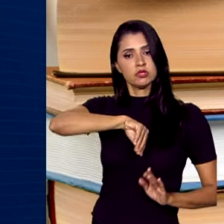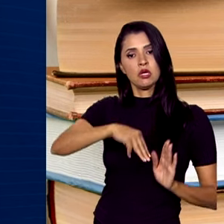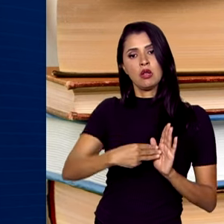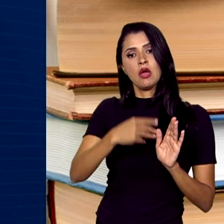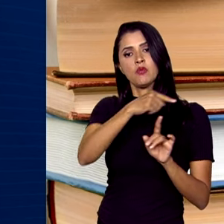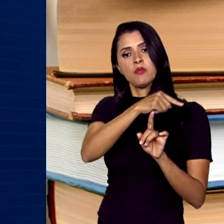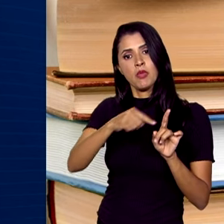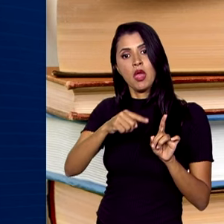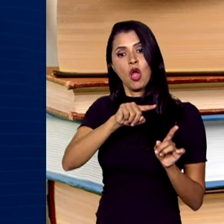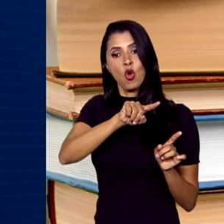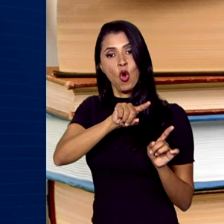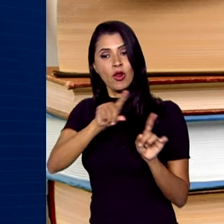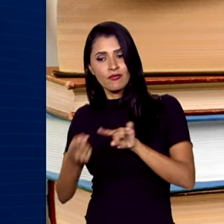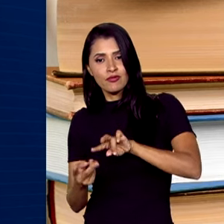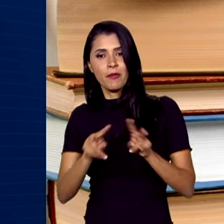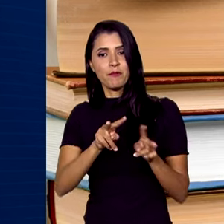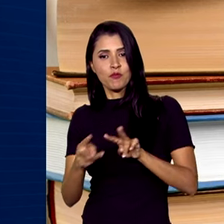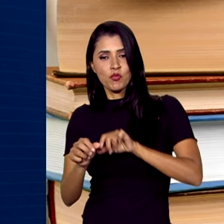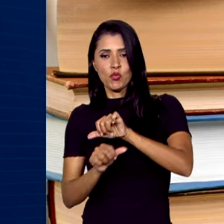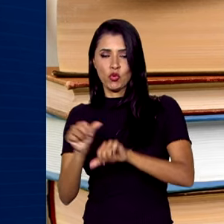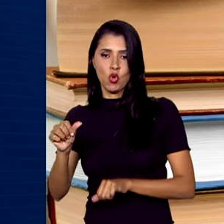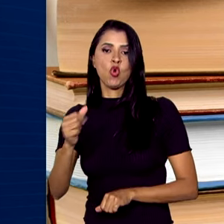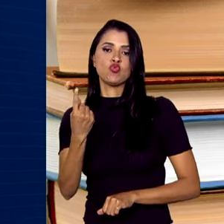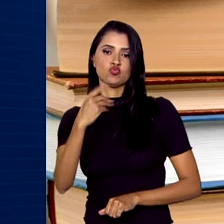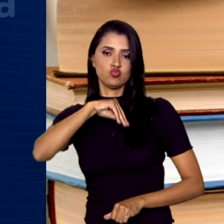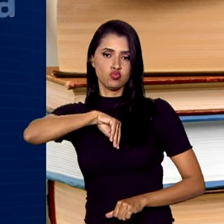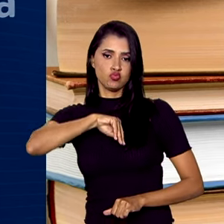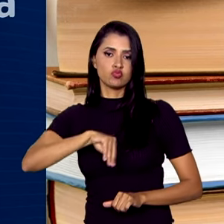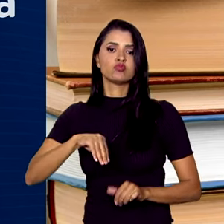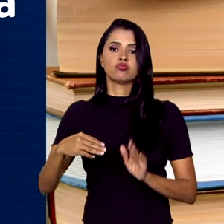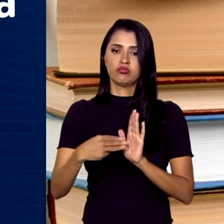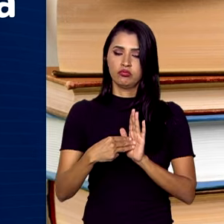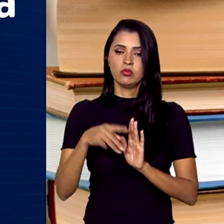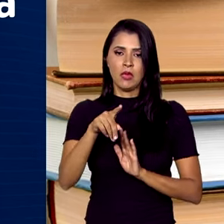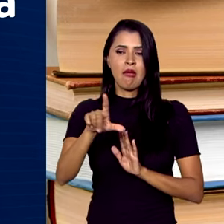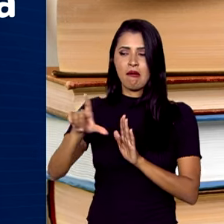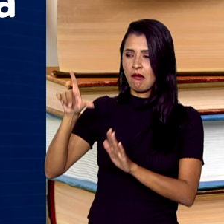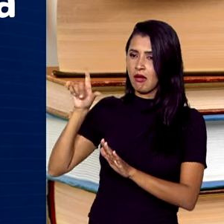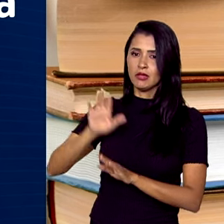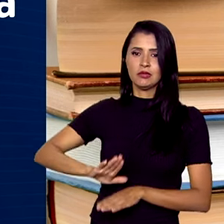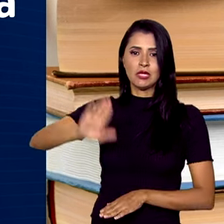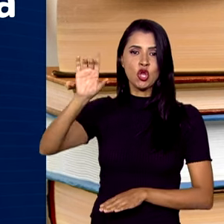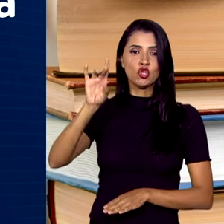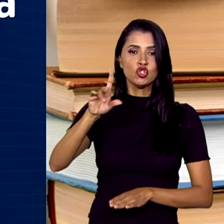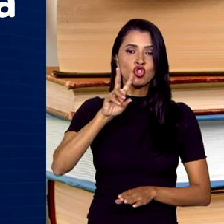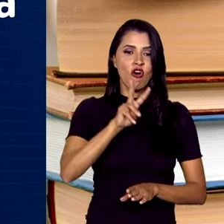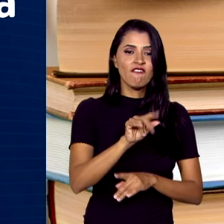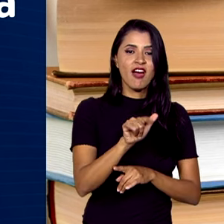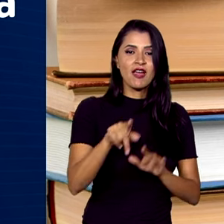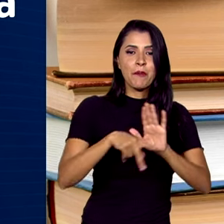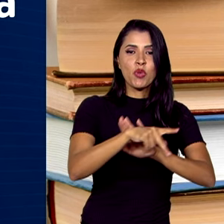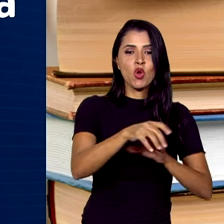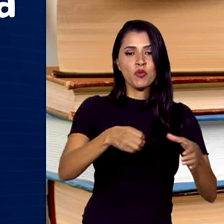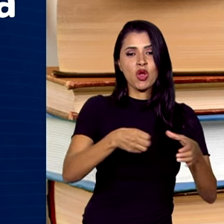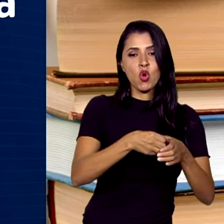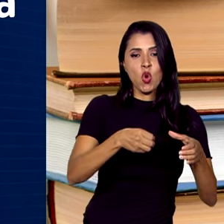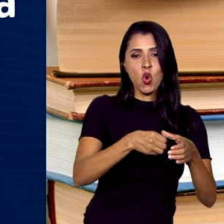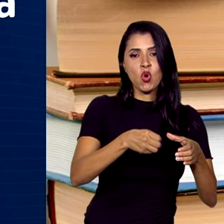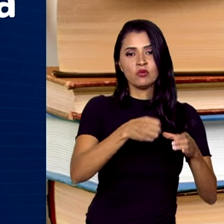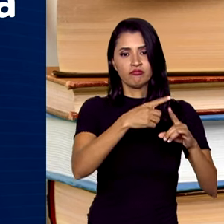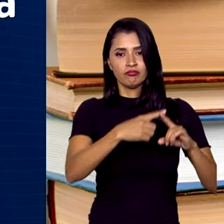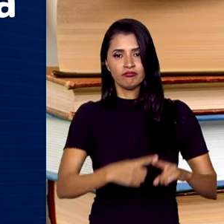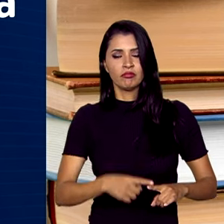salário mínimo. Outra mudança é que antes, o candidato concorria apenas às vagas destinadas às cotas, mesmo com